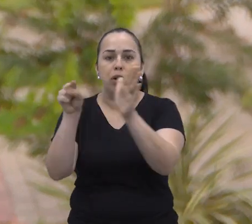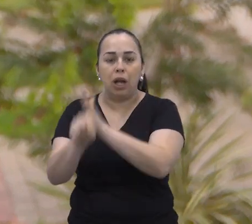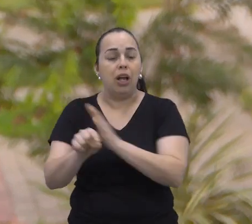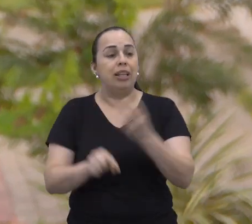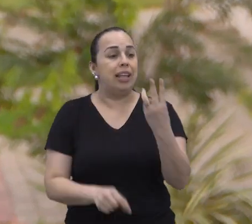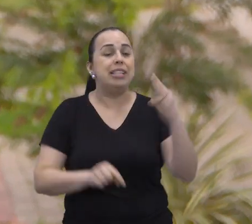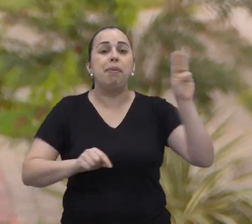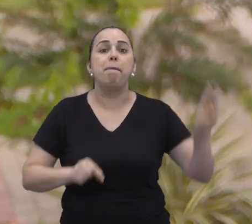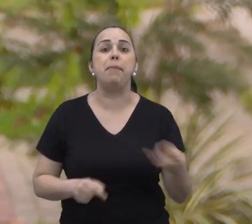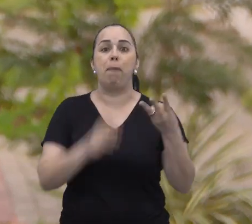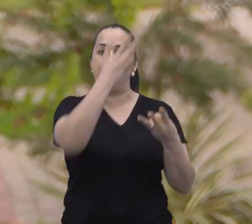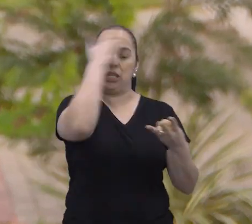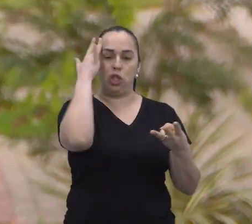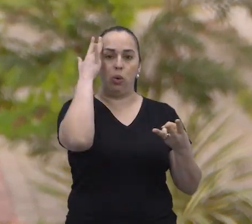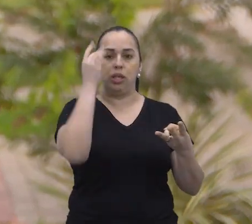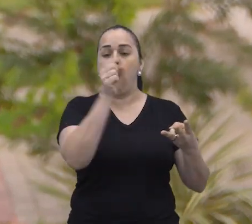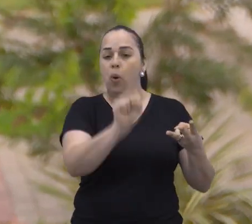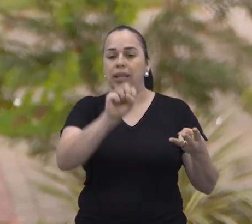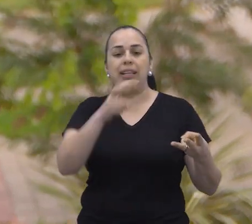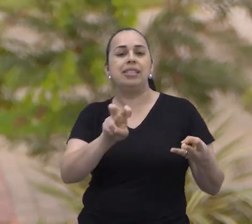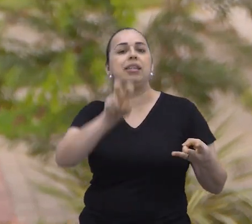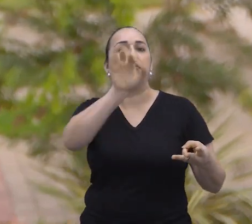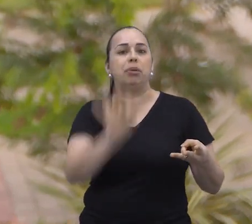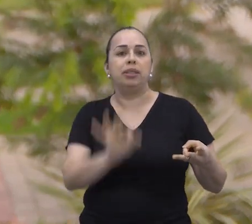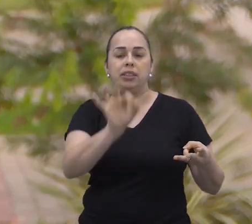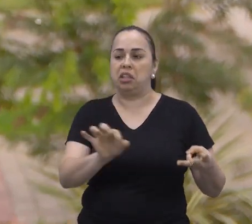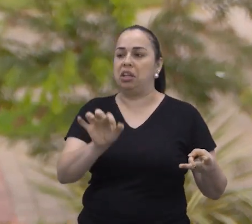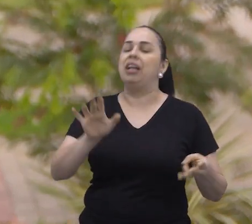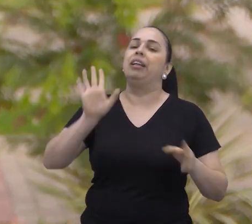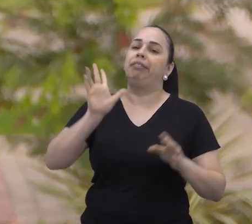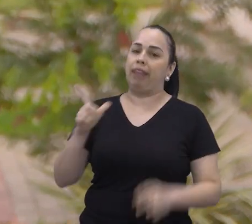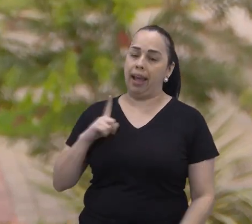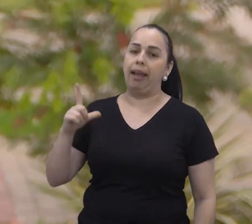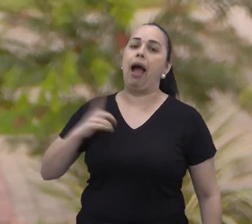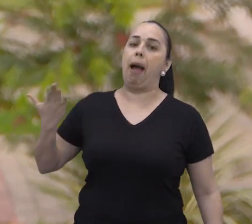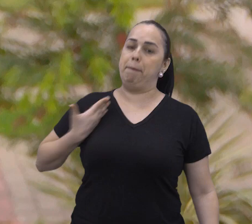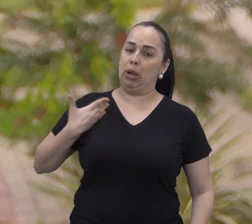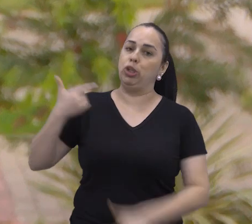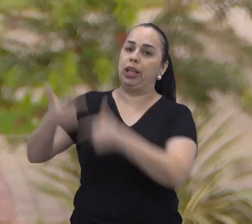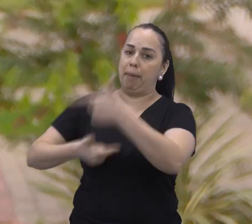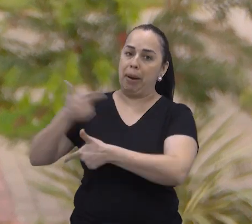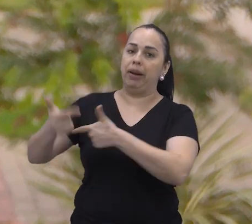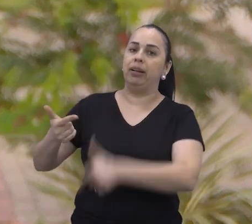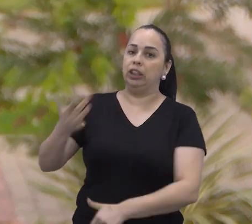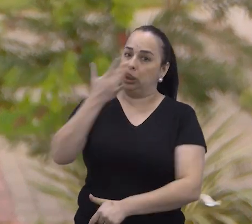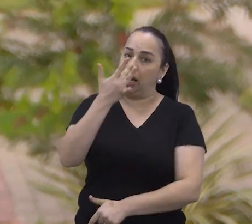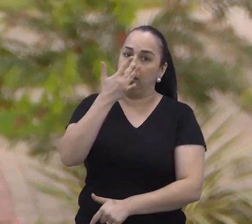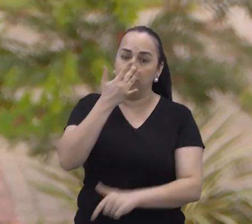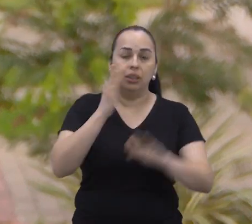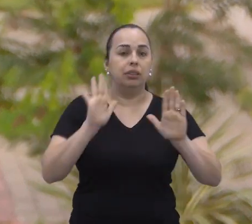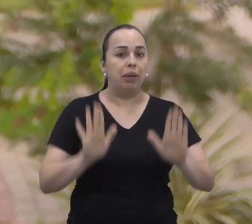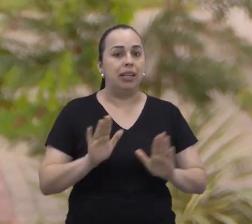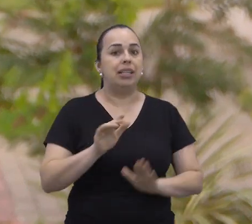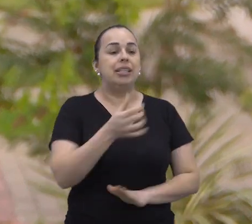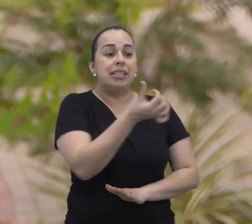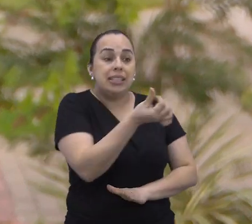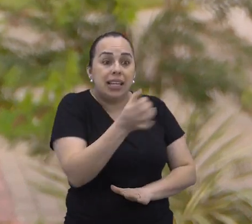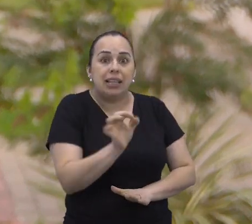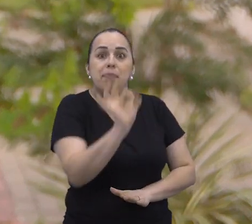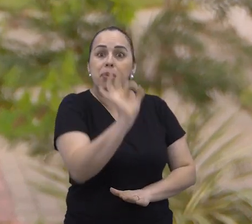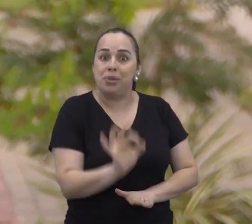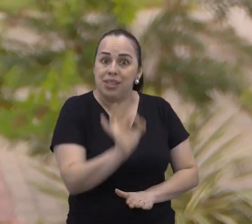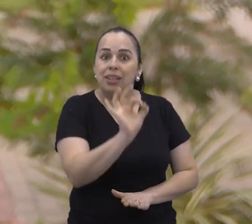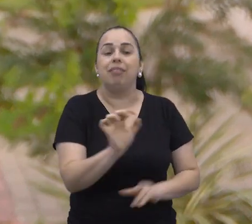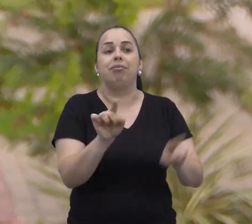mil pessoas entrevistadas já tiveram um colega de trabalho um pouco mais difícil de lidar. E tem mais, quase 60